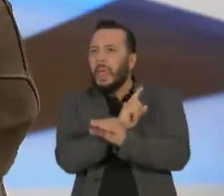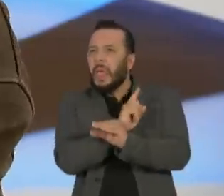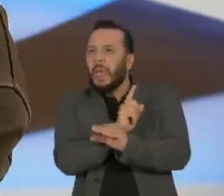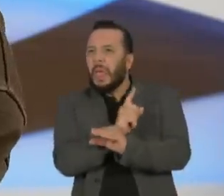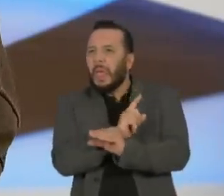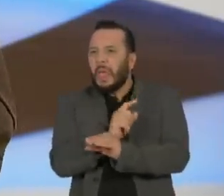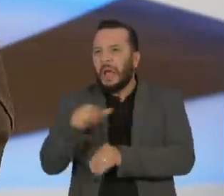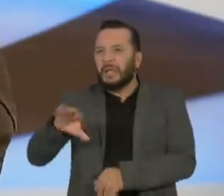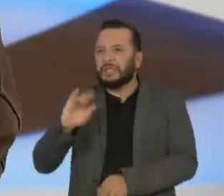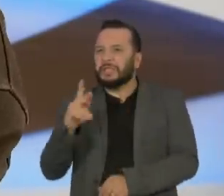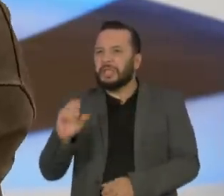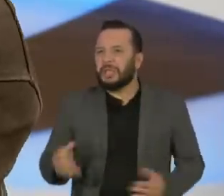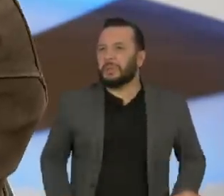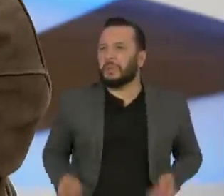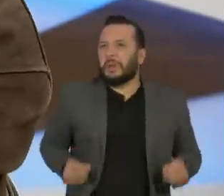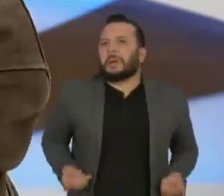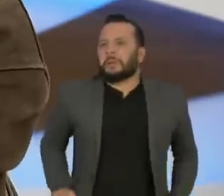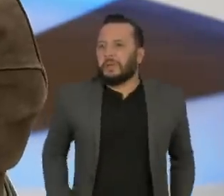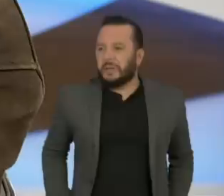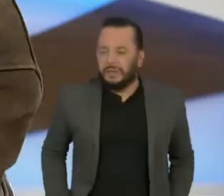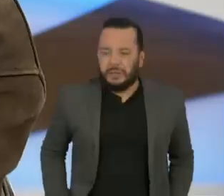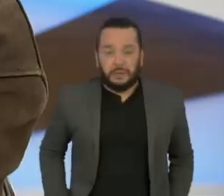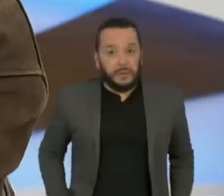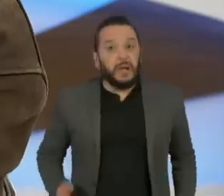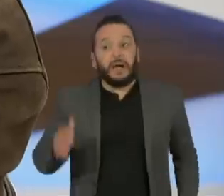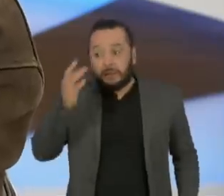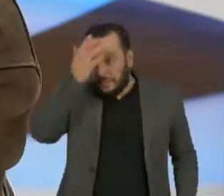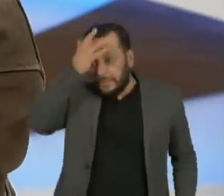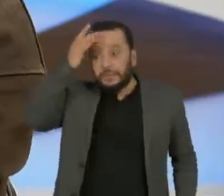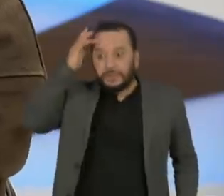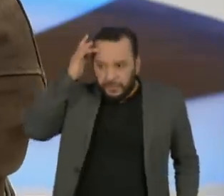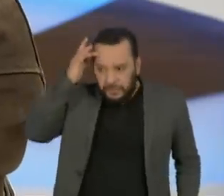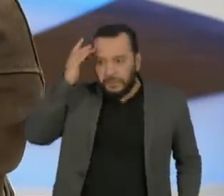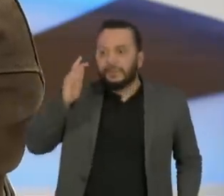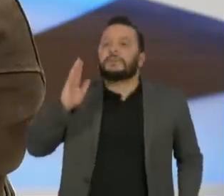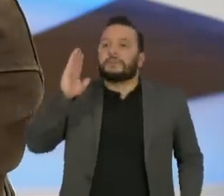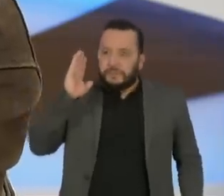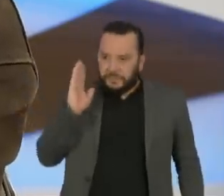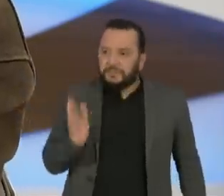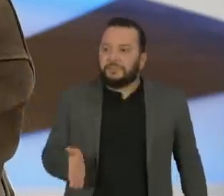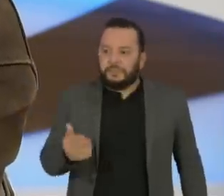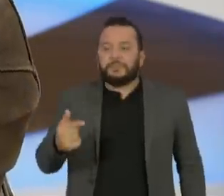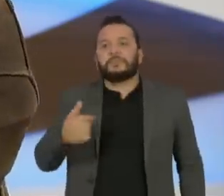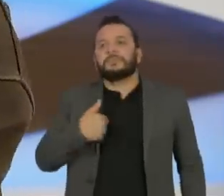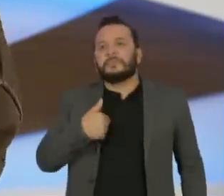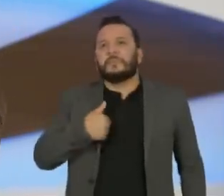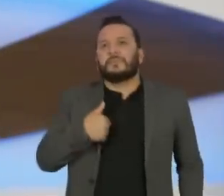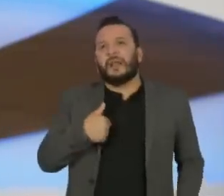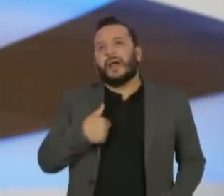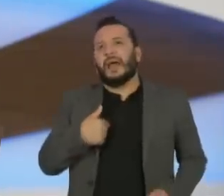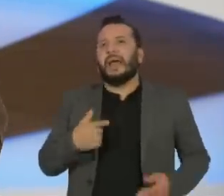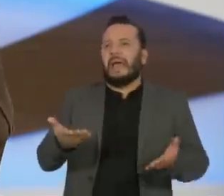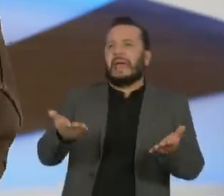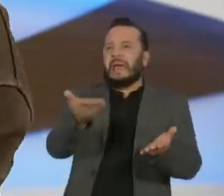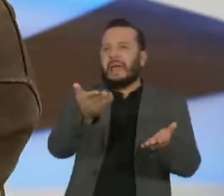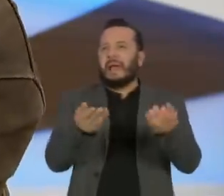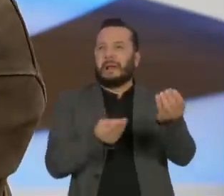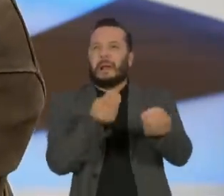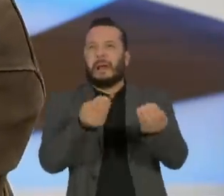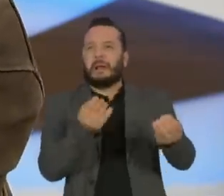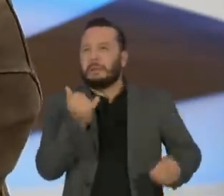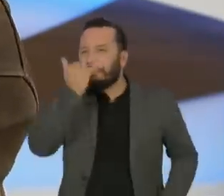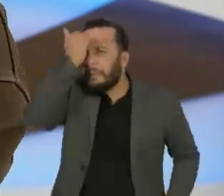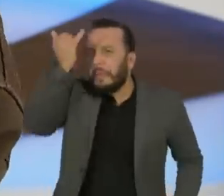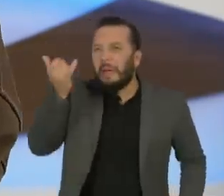primitivas, pessoas bastante sofisticadas, tanto de um lado, da direita, como das pessoas da esquerda, esse deu mal,